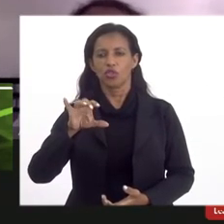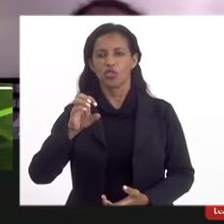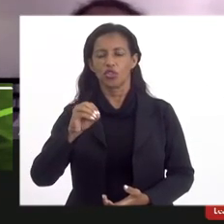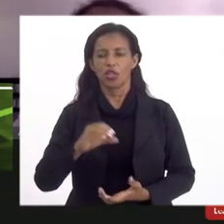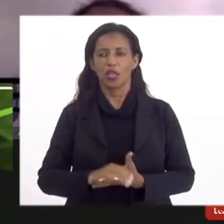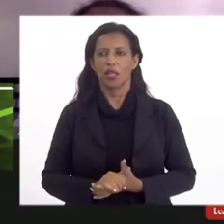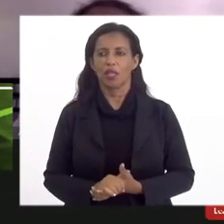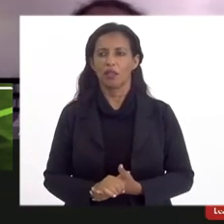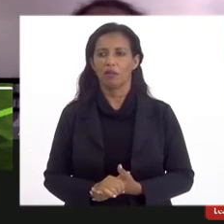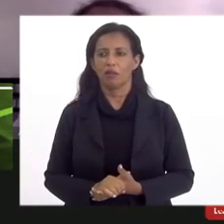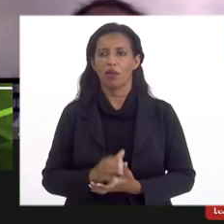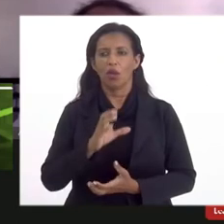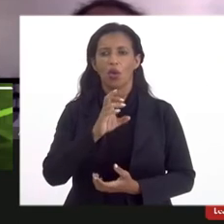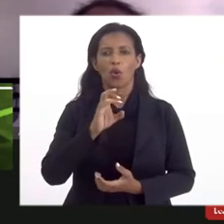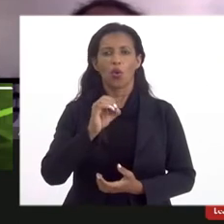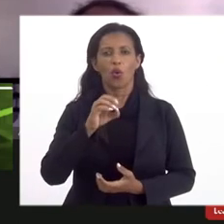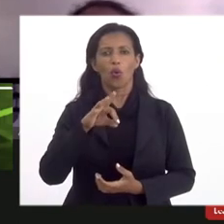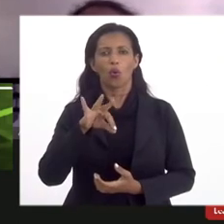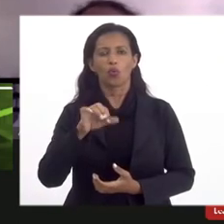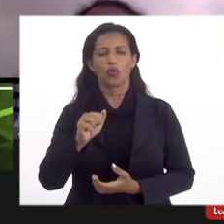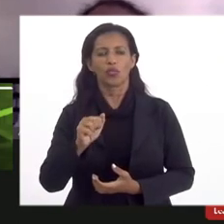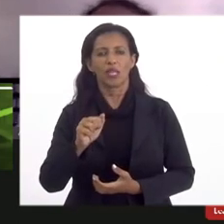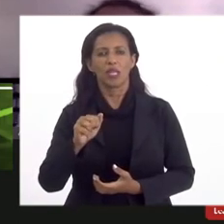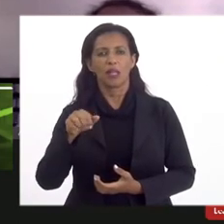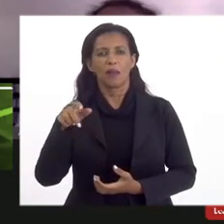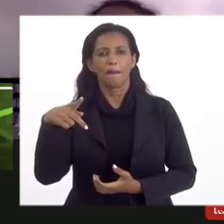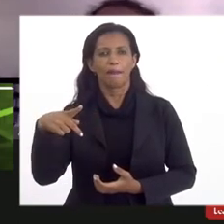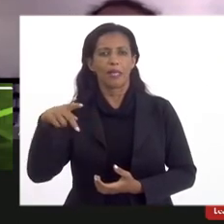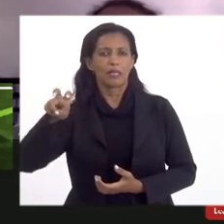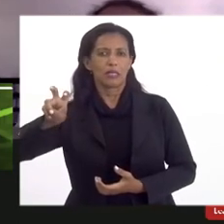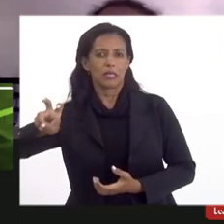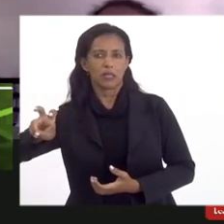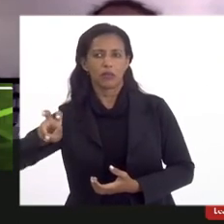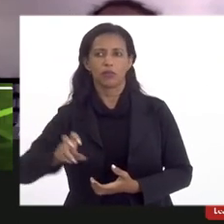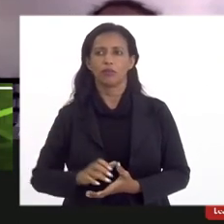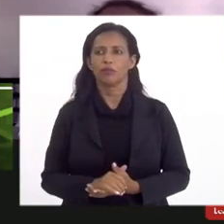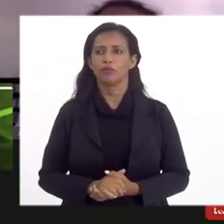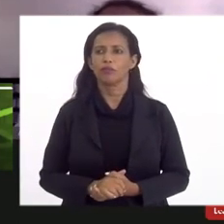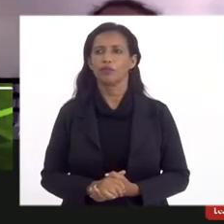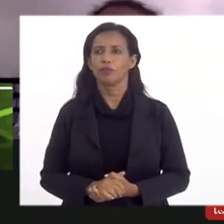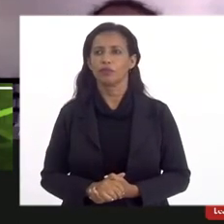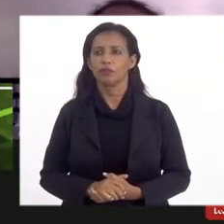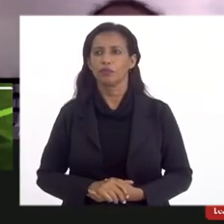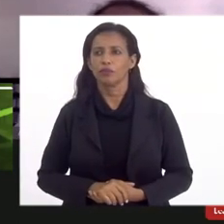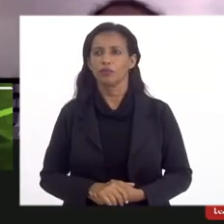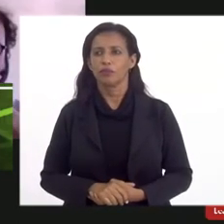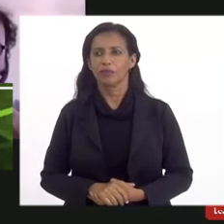Distrital de Saúde da AP5 da FANRIO está aqui com a gente Ludo Gério